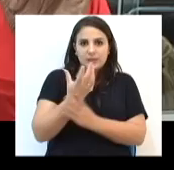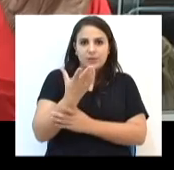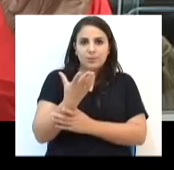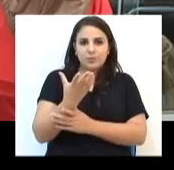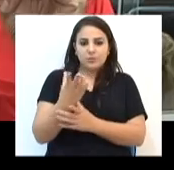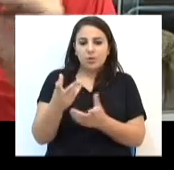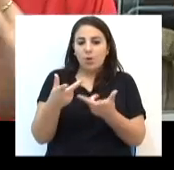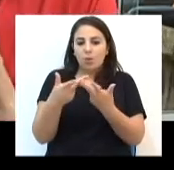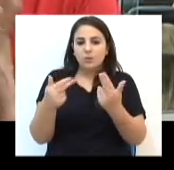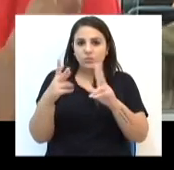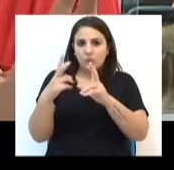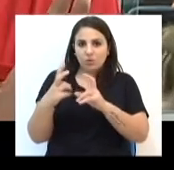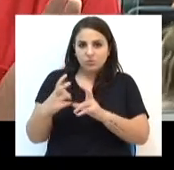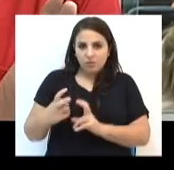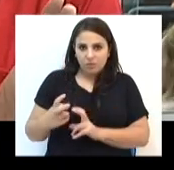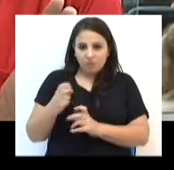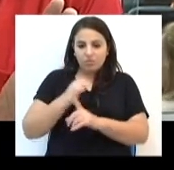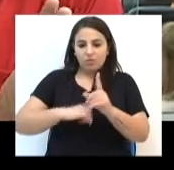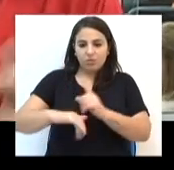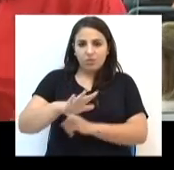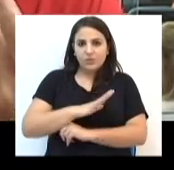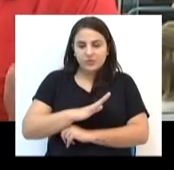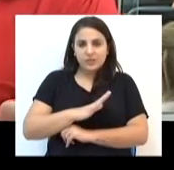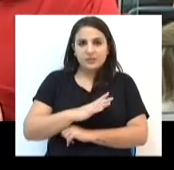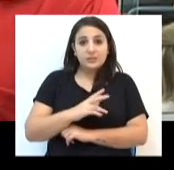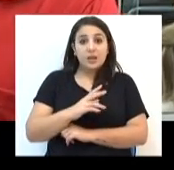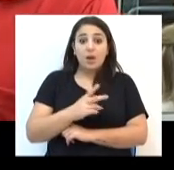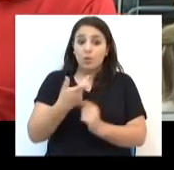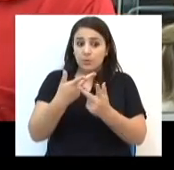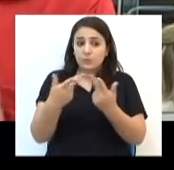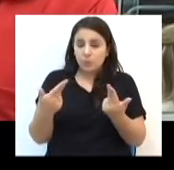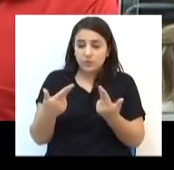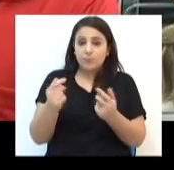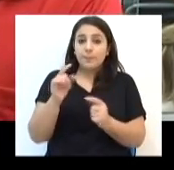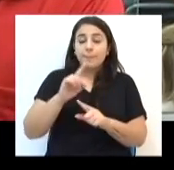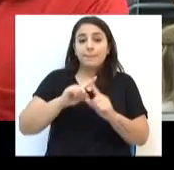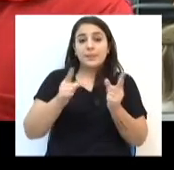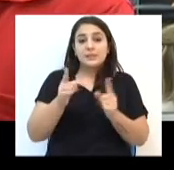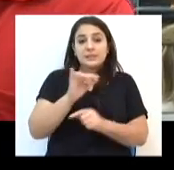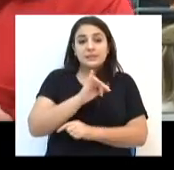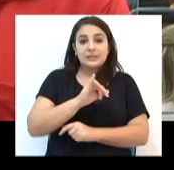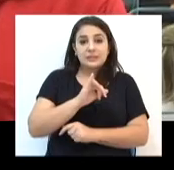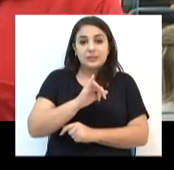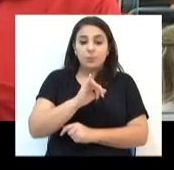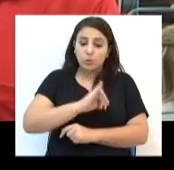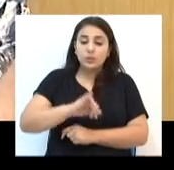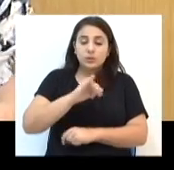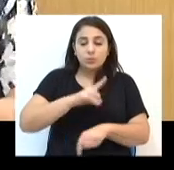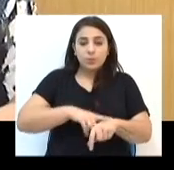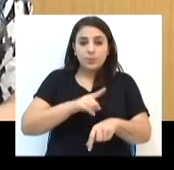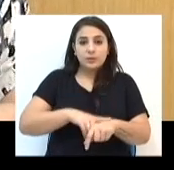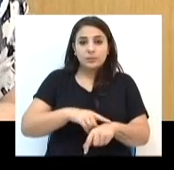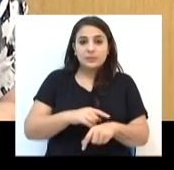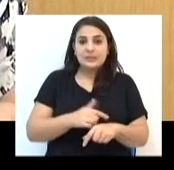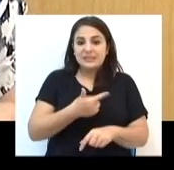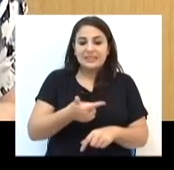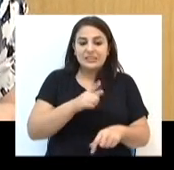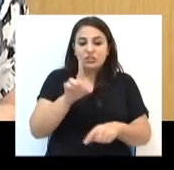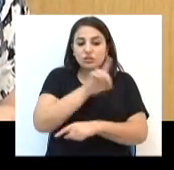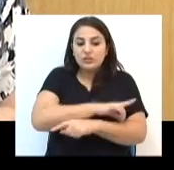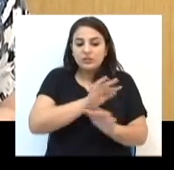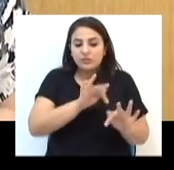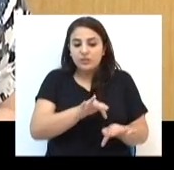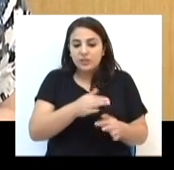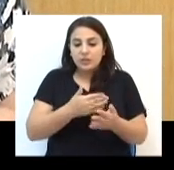sociais, alguns bons e necessários no momento, mas sem data de começar e terminar. Já o vereador